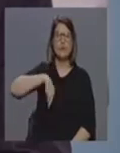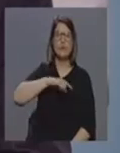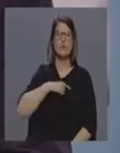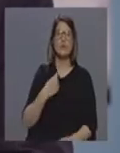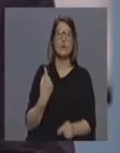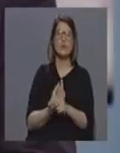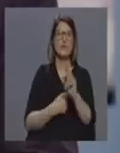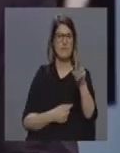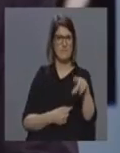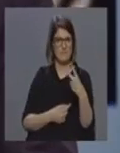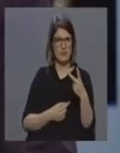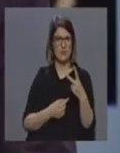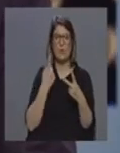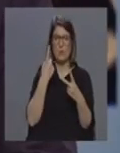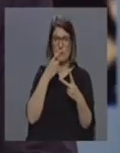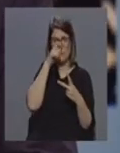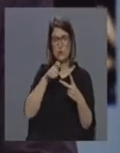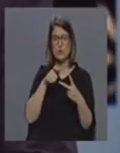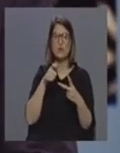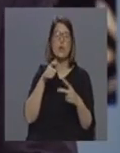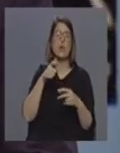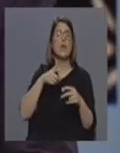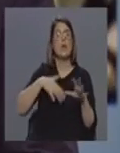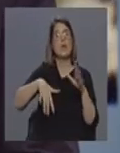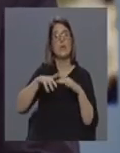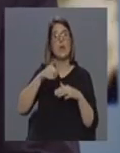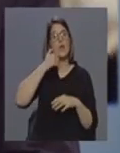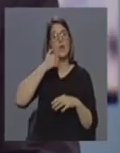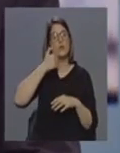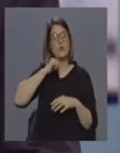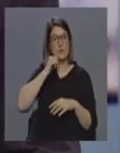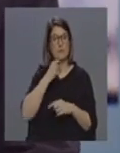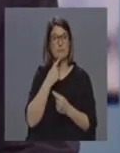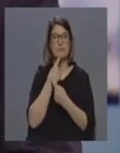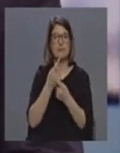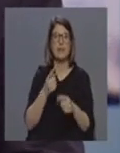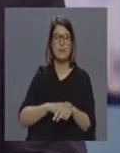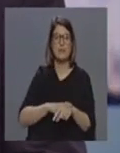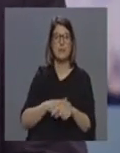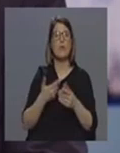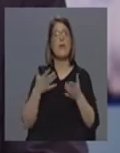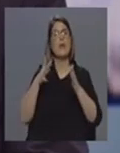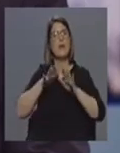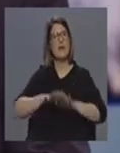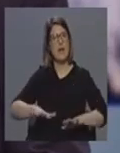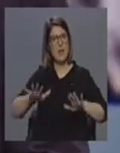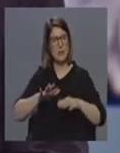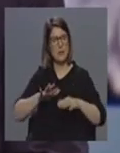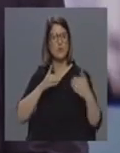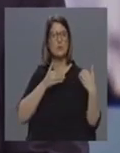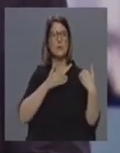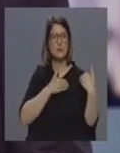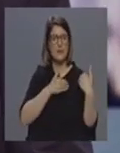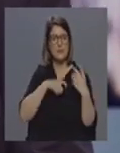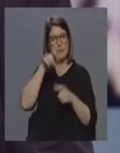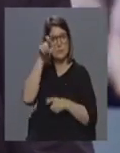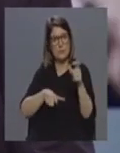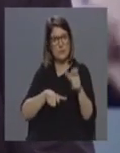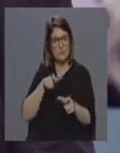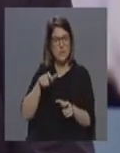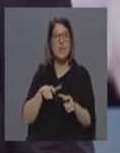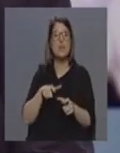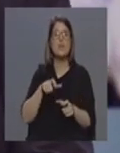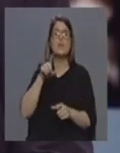mensagens uma à população açoriana achamos que este é um tempo de ter calma de ter responsabilidade civil e de ter